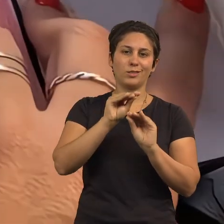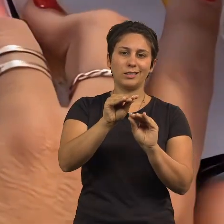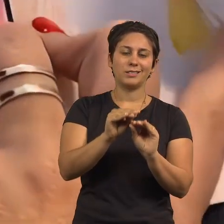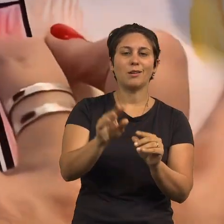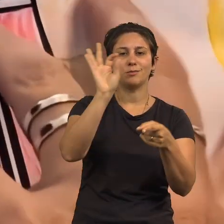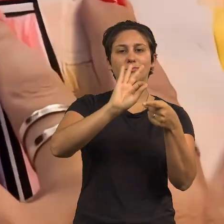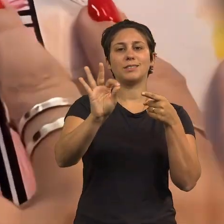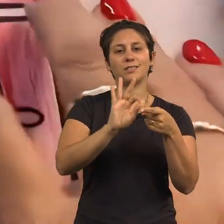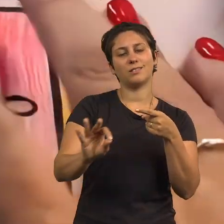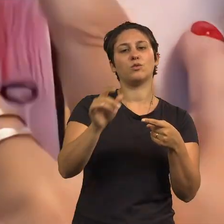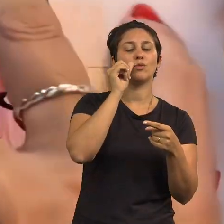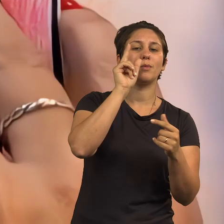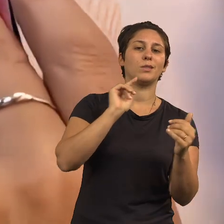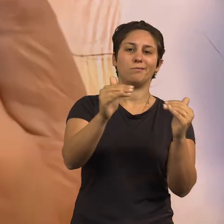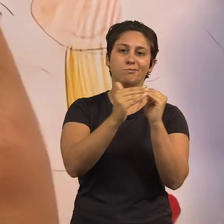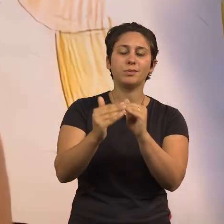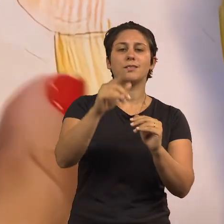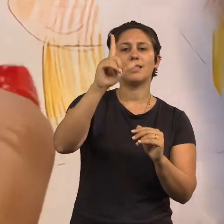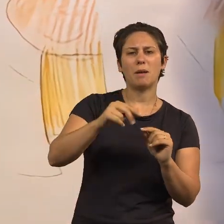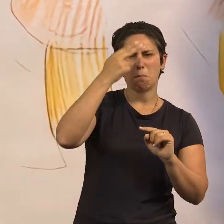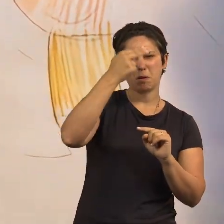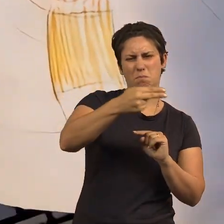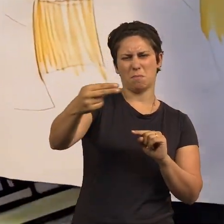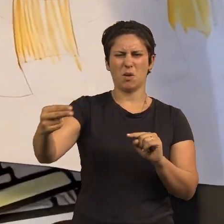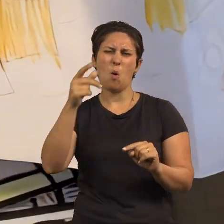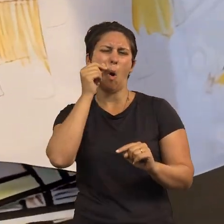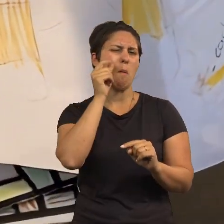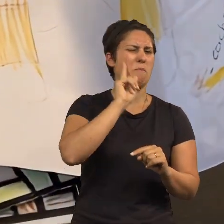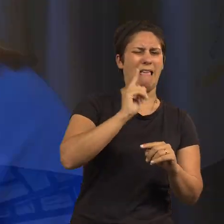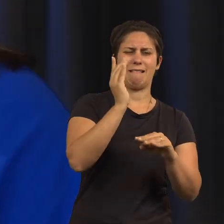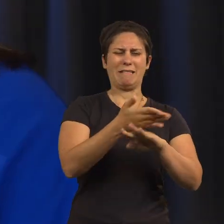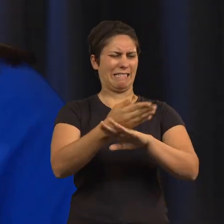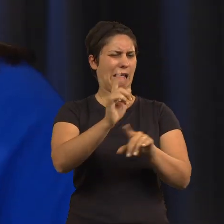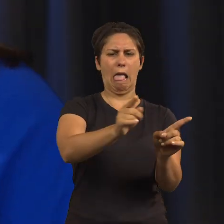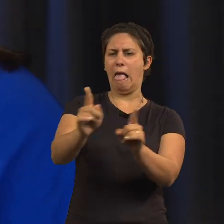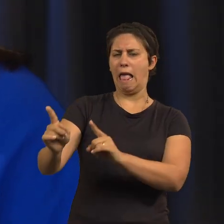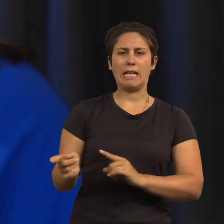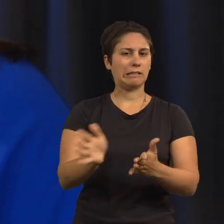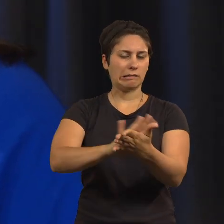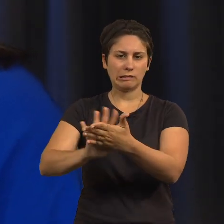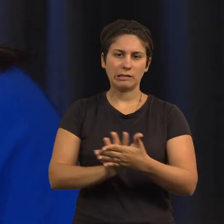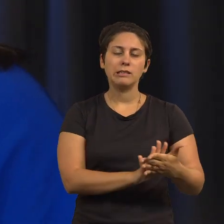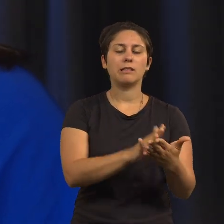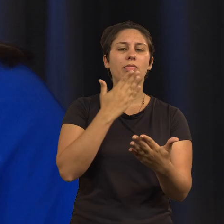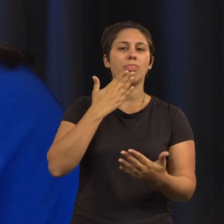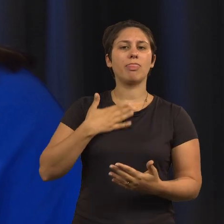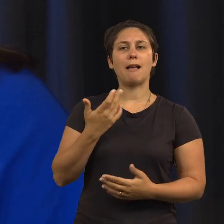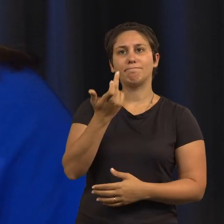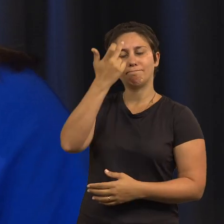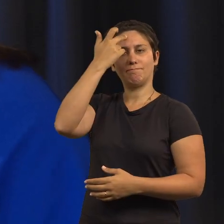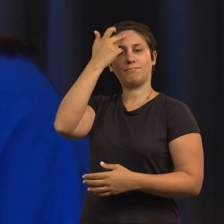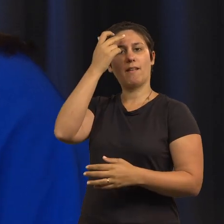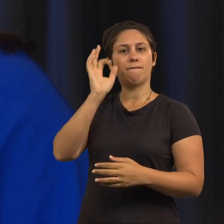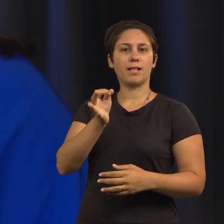género e o combate aos estereótipos de género, de facto conduz-nos aqui a esta vertente da articulação, da colaboração entre